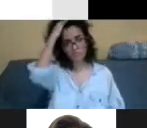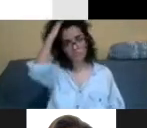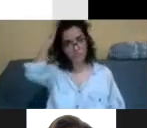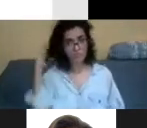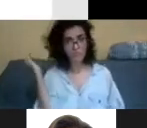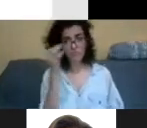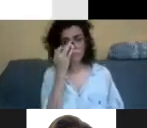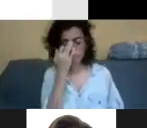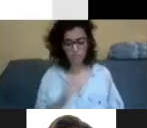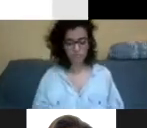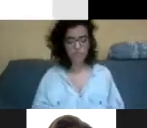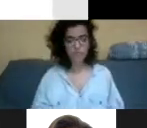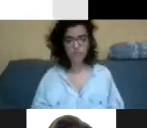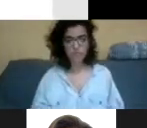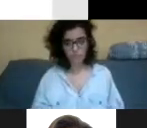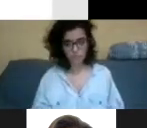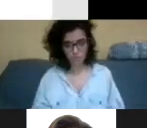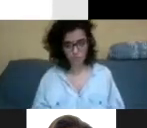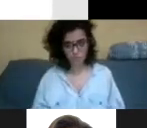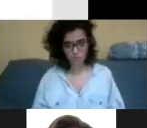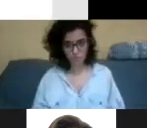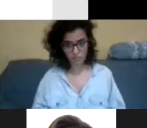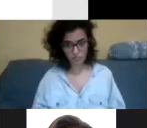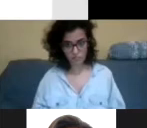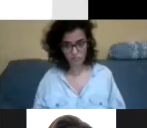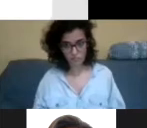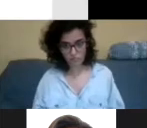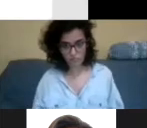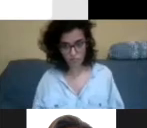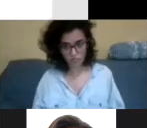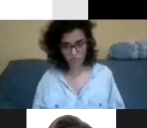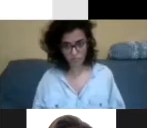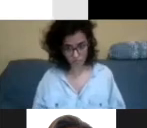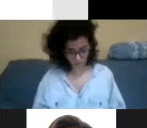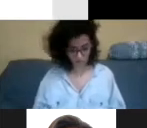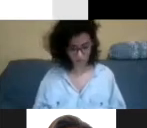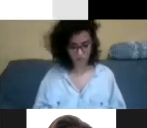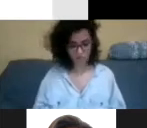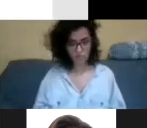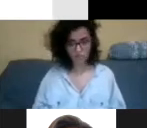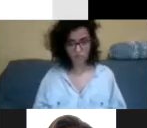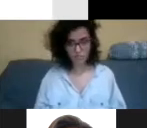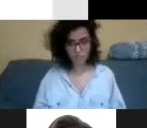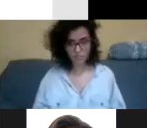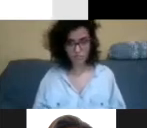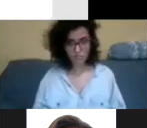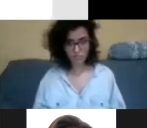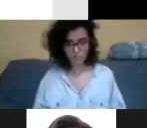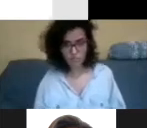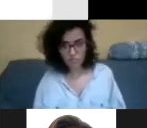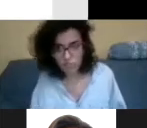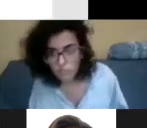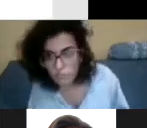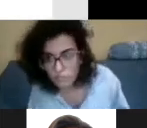isso daqui é emprestado do jornalismo, né? Você tem que ter no começo o lead, né? O lead no jornalismo é aquele primeiro